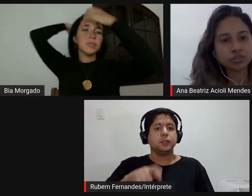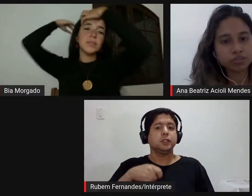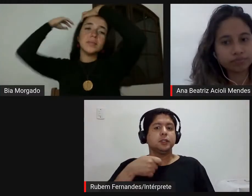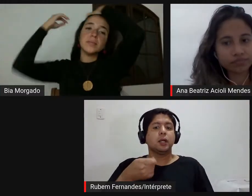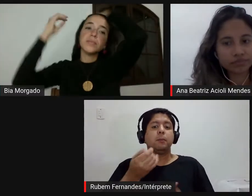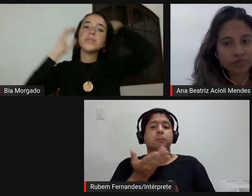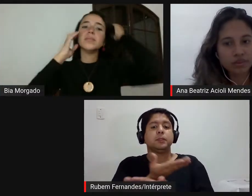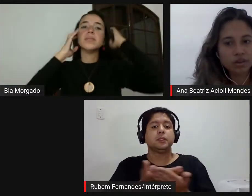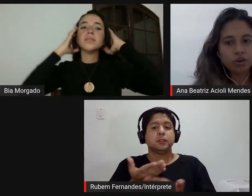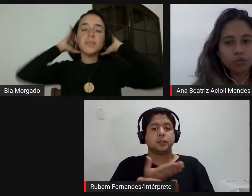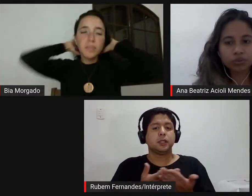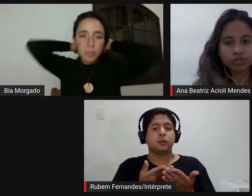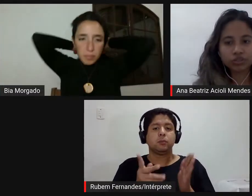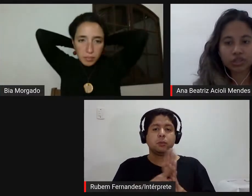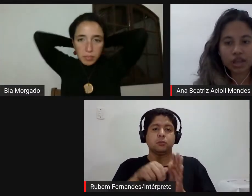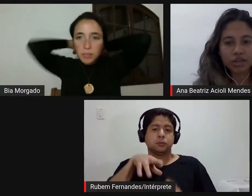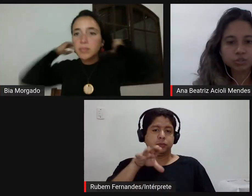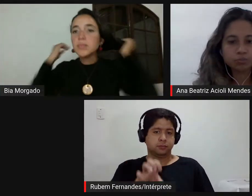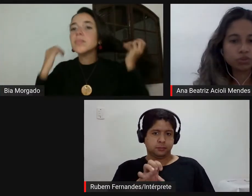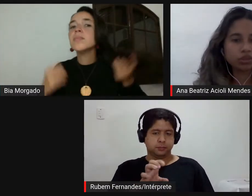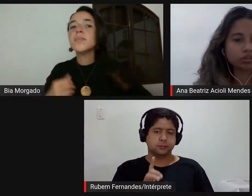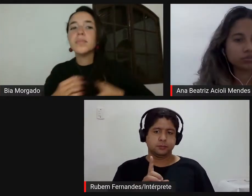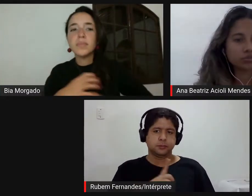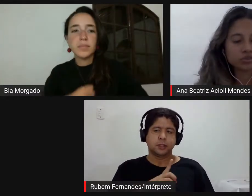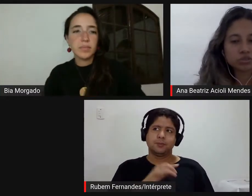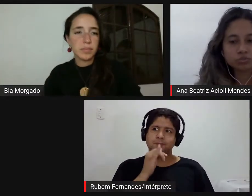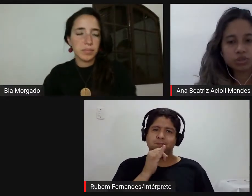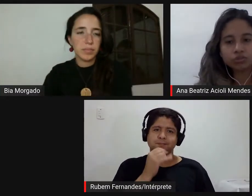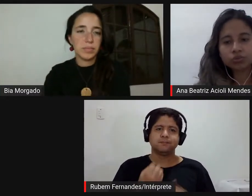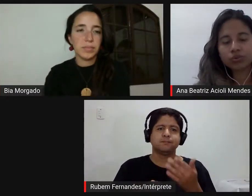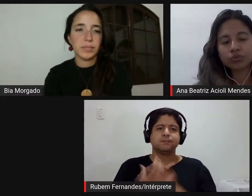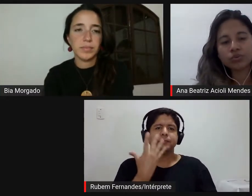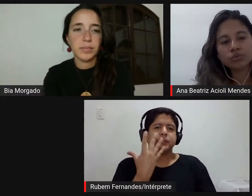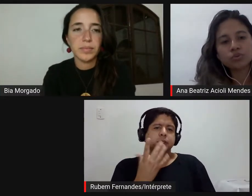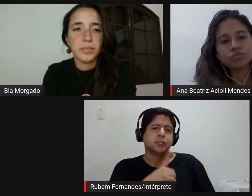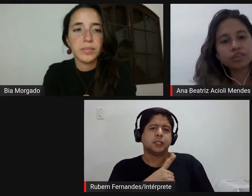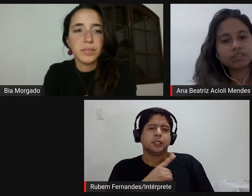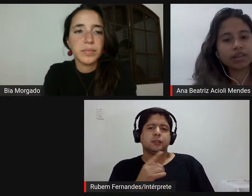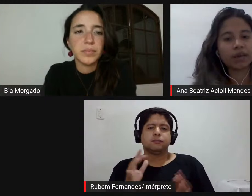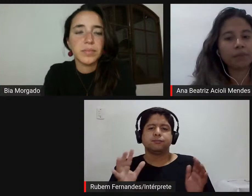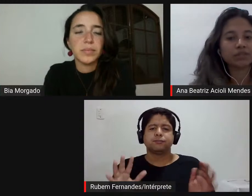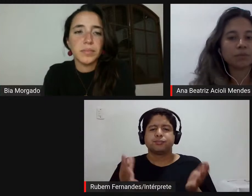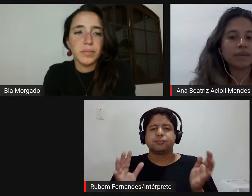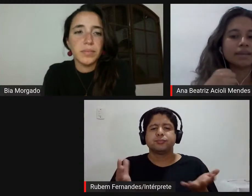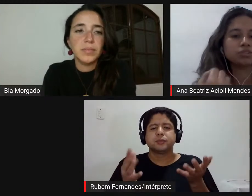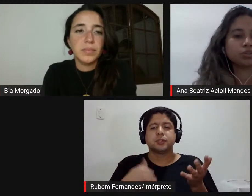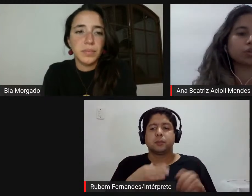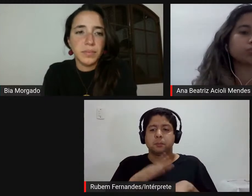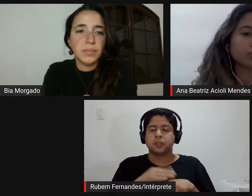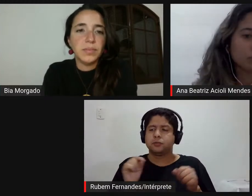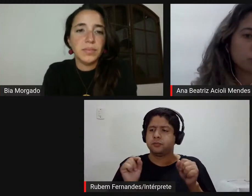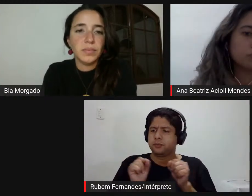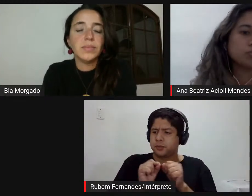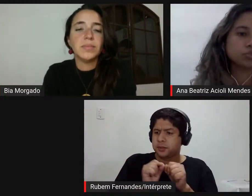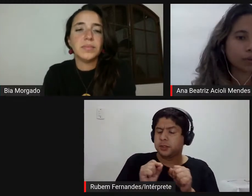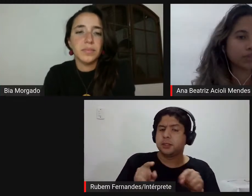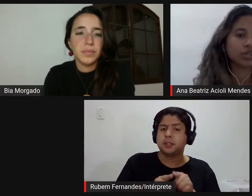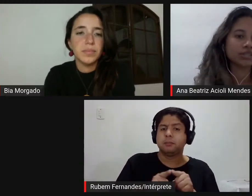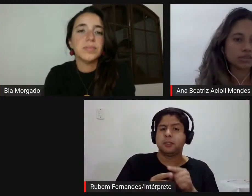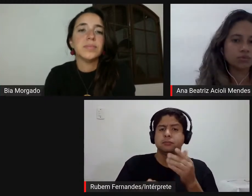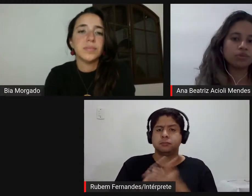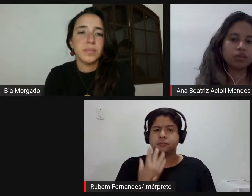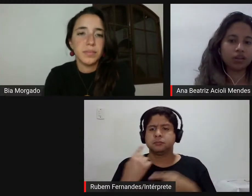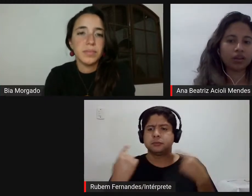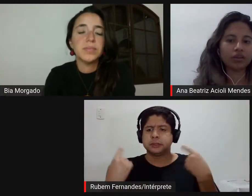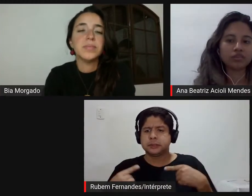artística quando a gente está estimulando o fazer mas também questionando os envolvidos da